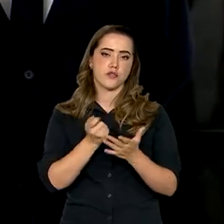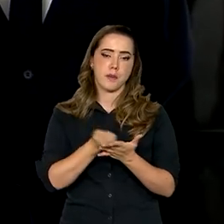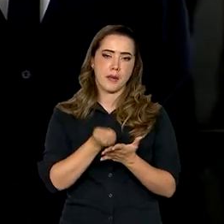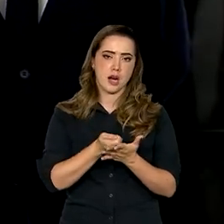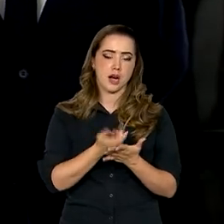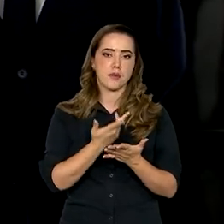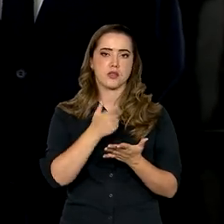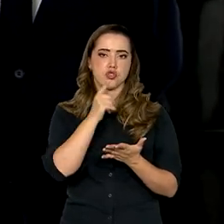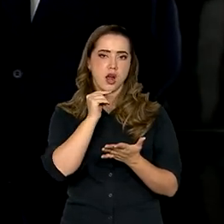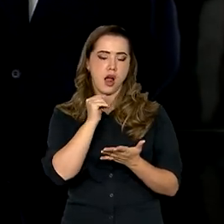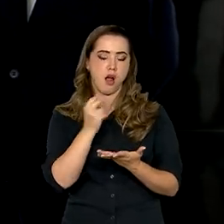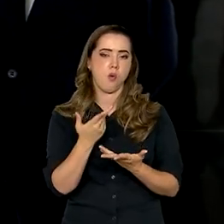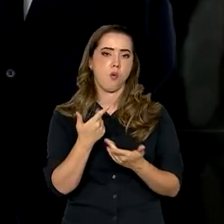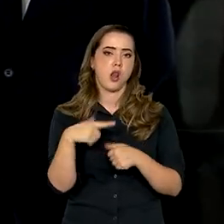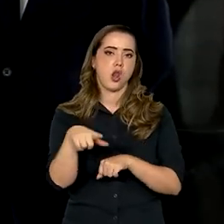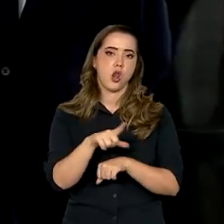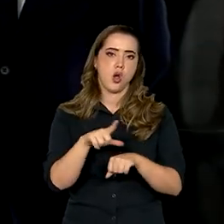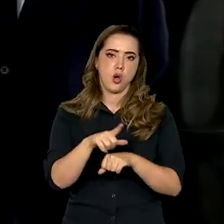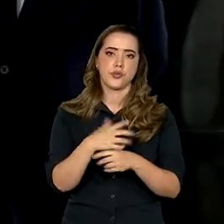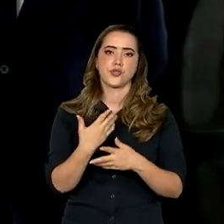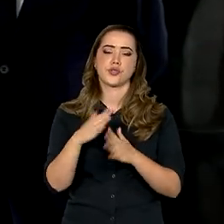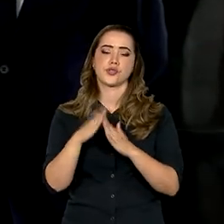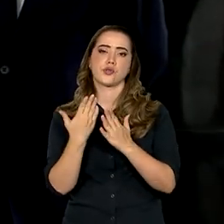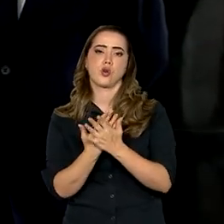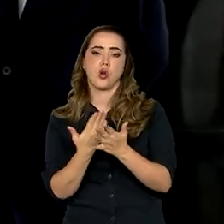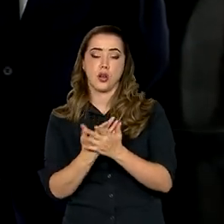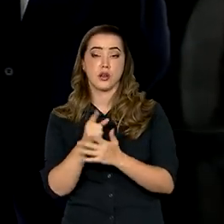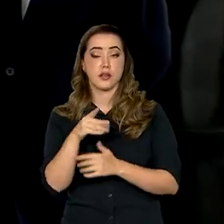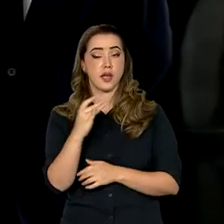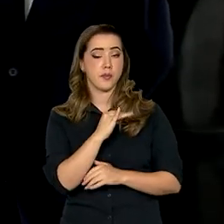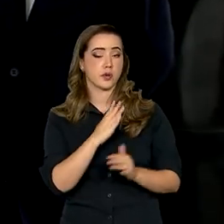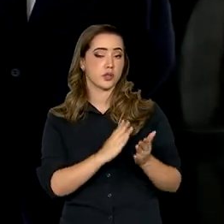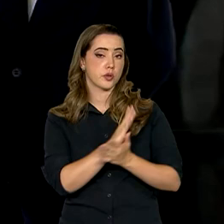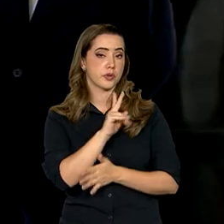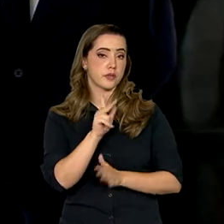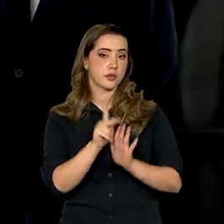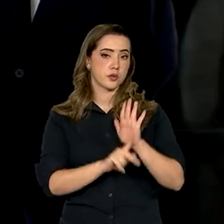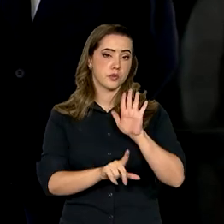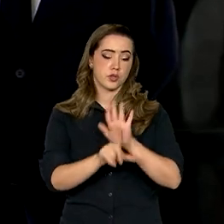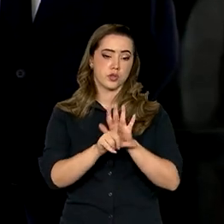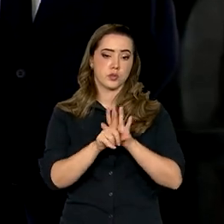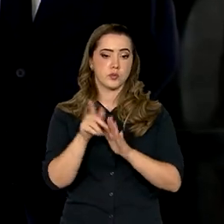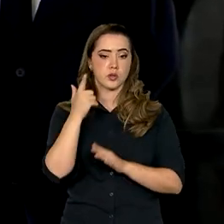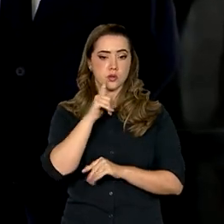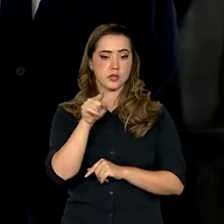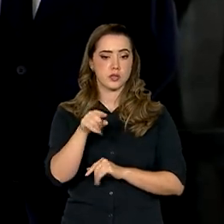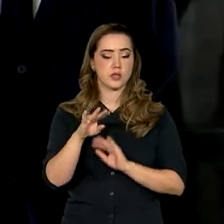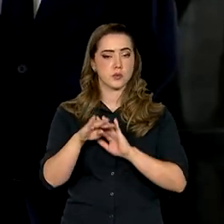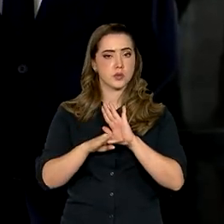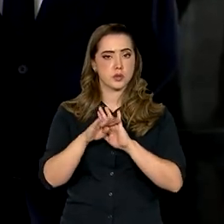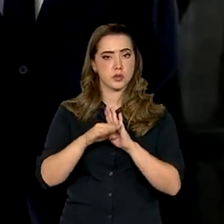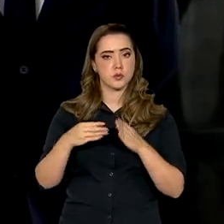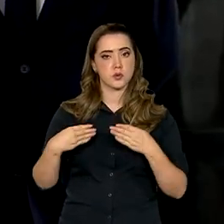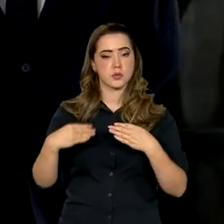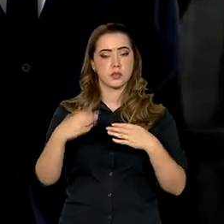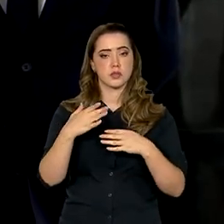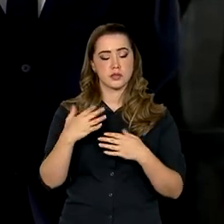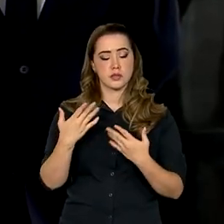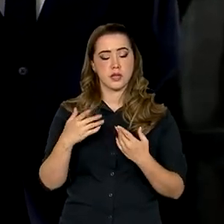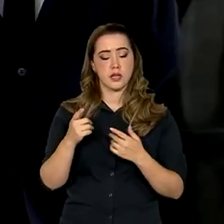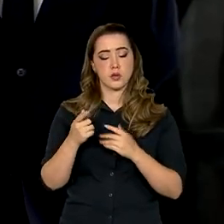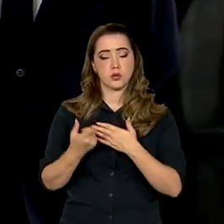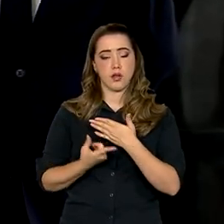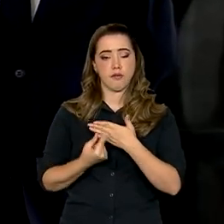varejo. E é muito importante a aprovação do projeto de lei para consolidar esse grande programa liderado pelo Ministério da Fazenda.